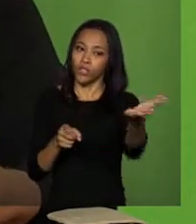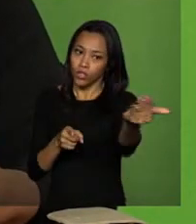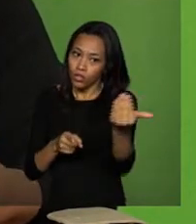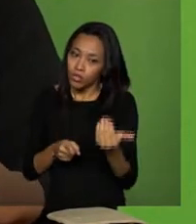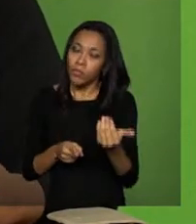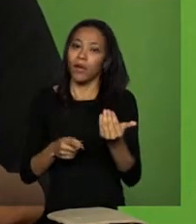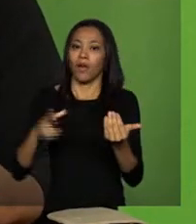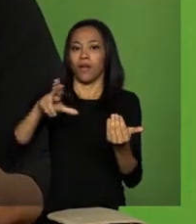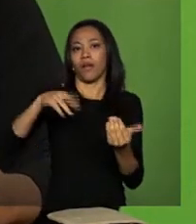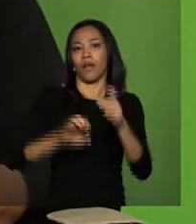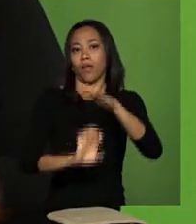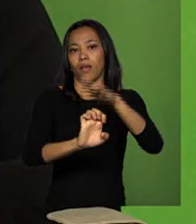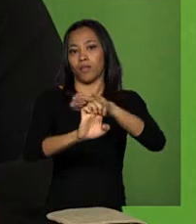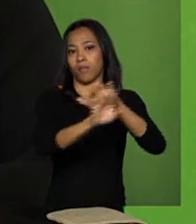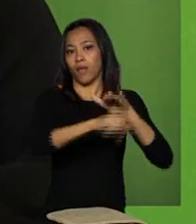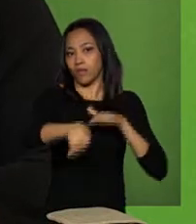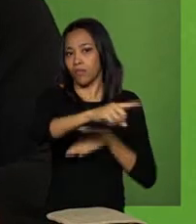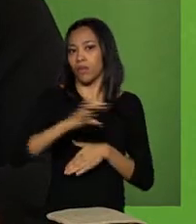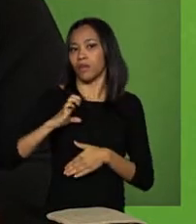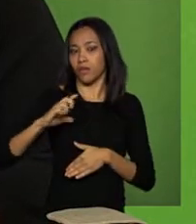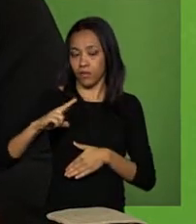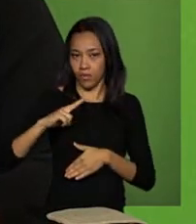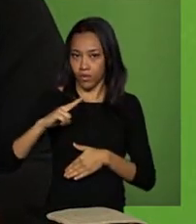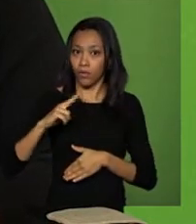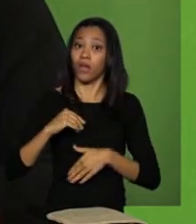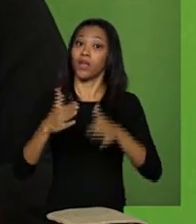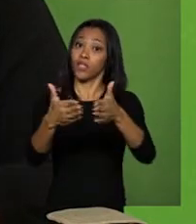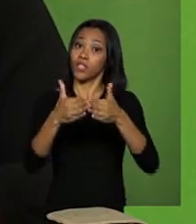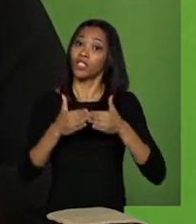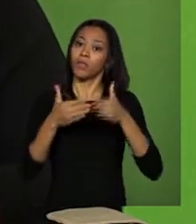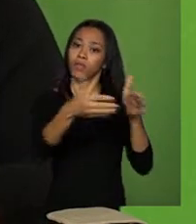pesquisadores, dos movimentos socioambientais.